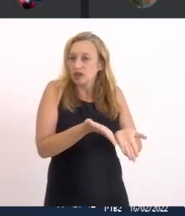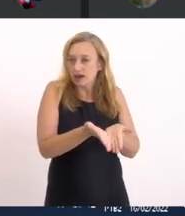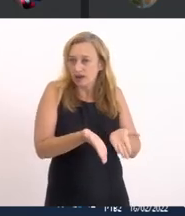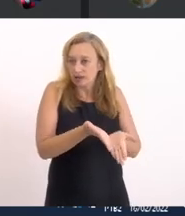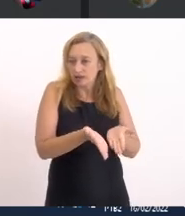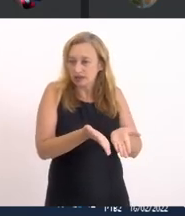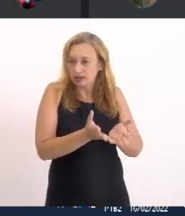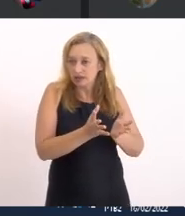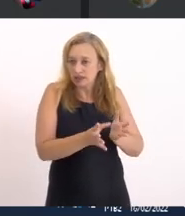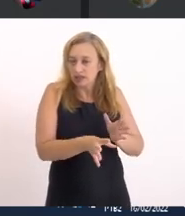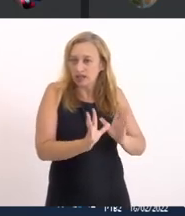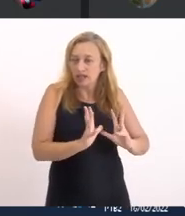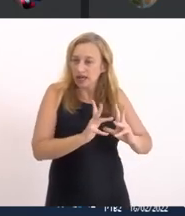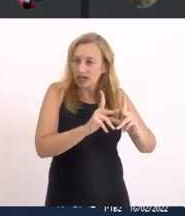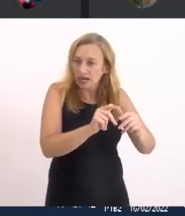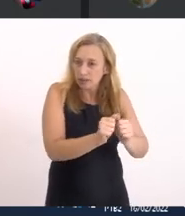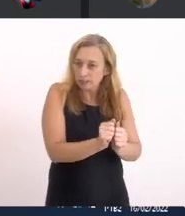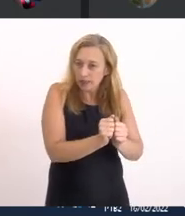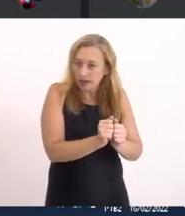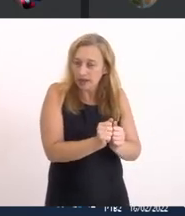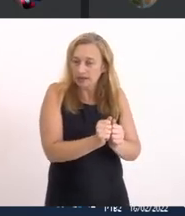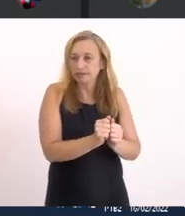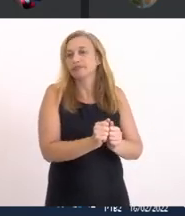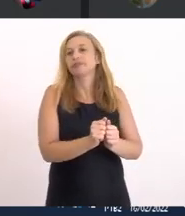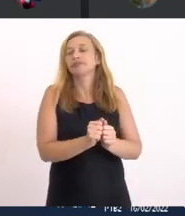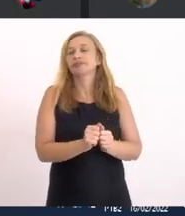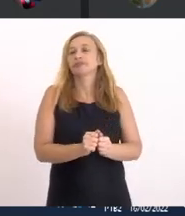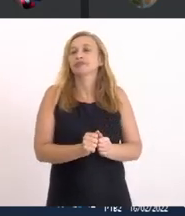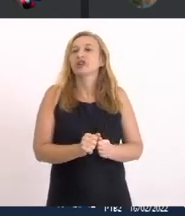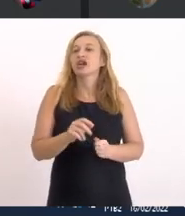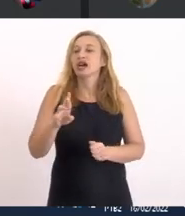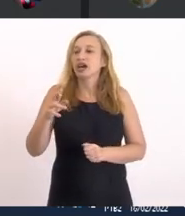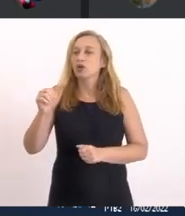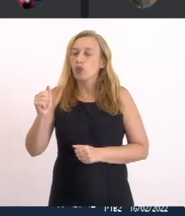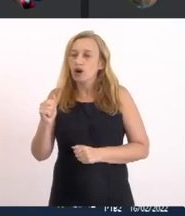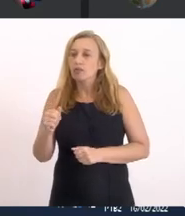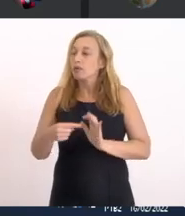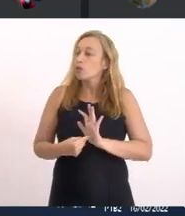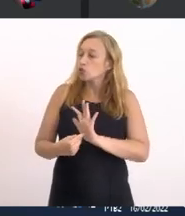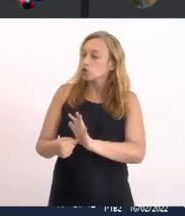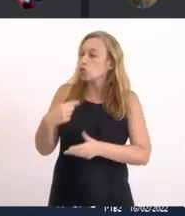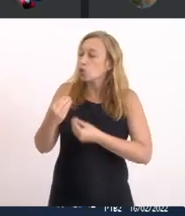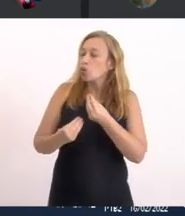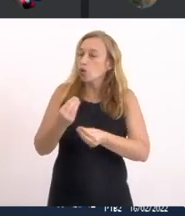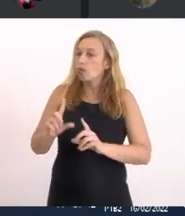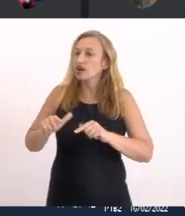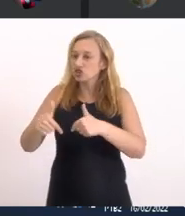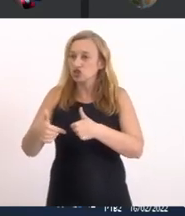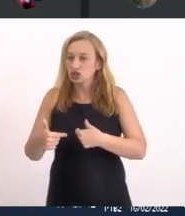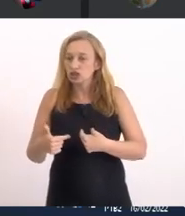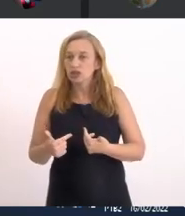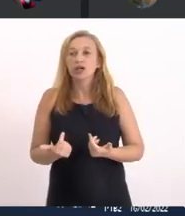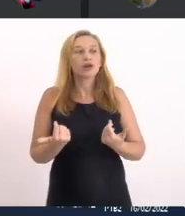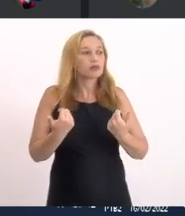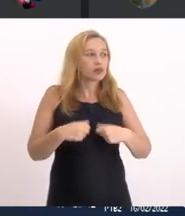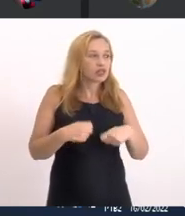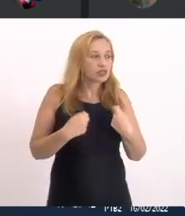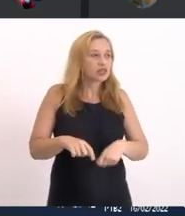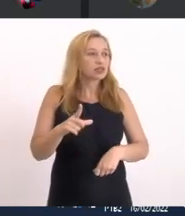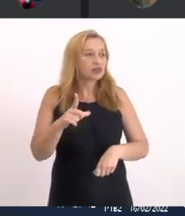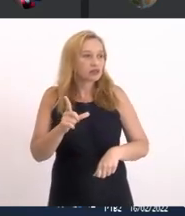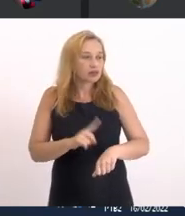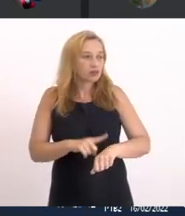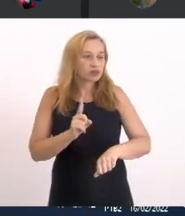o esgoto Até a água de tornaiva Como E lá em Araroma Mostrou como fazer Tem que ter Tempo